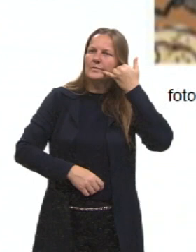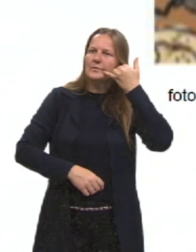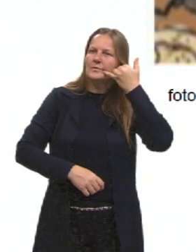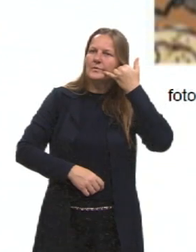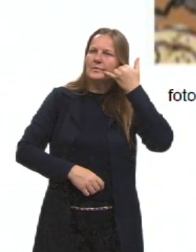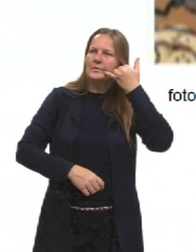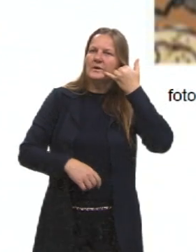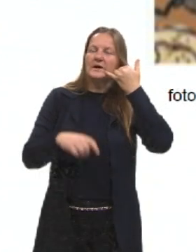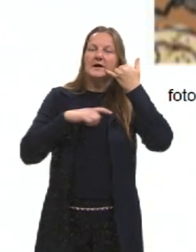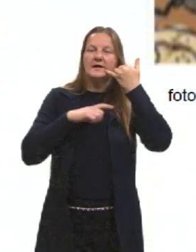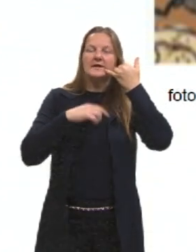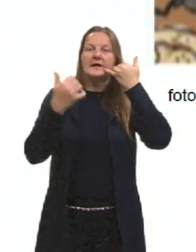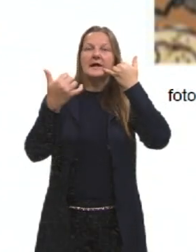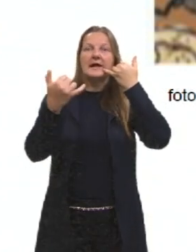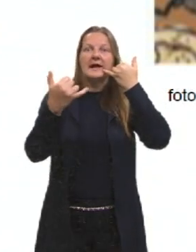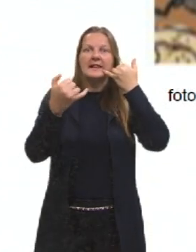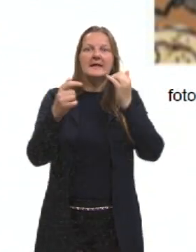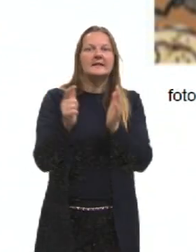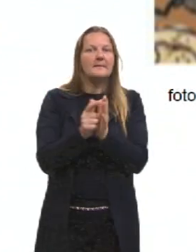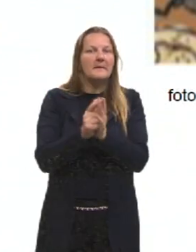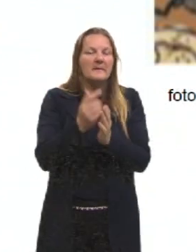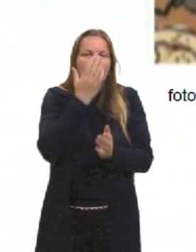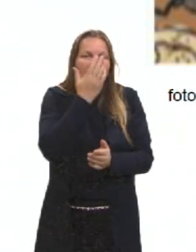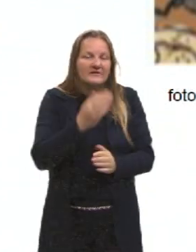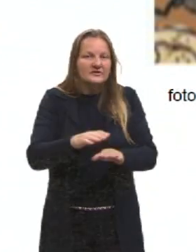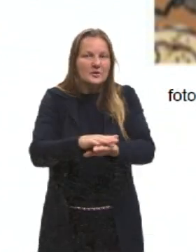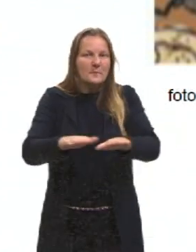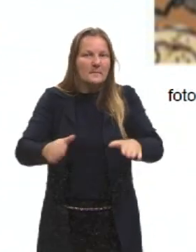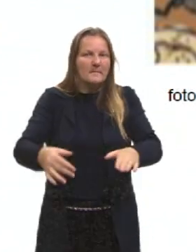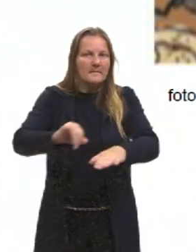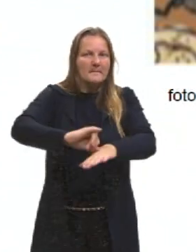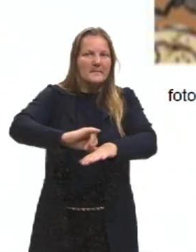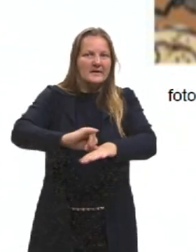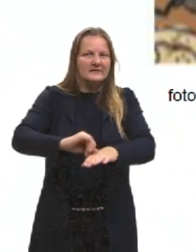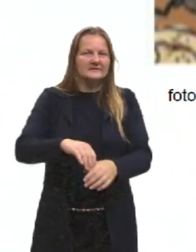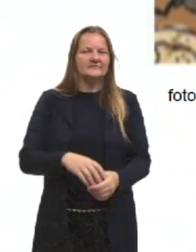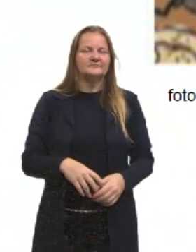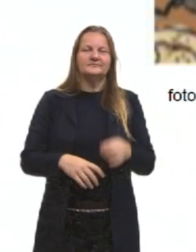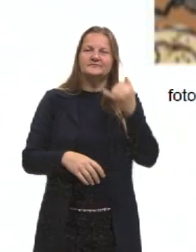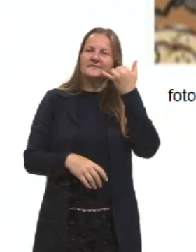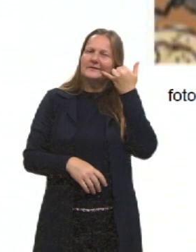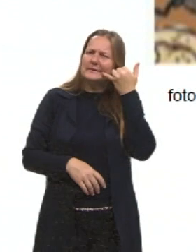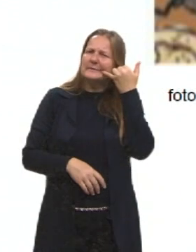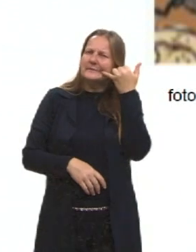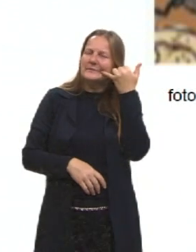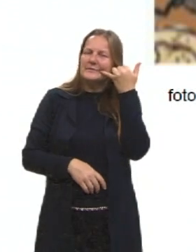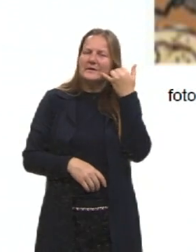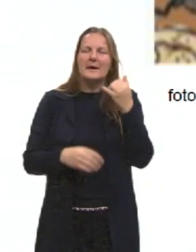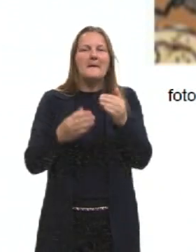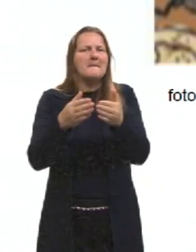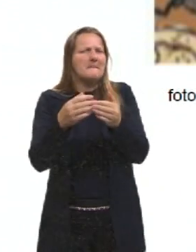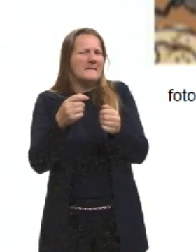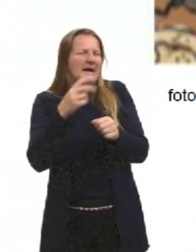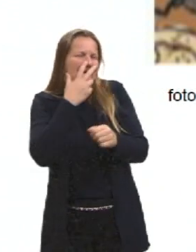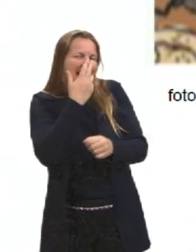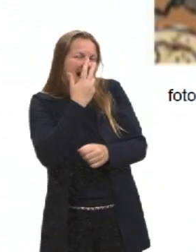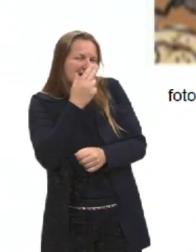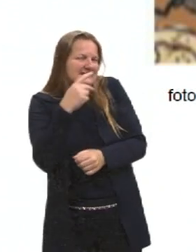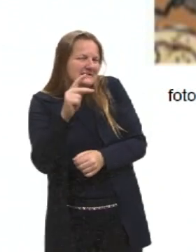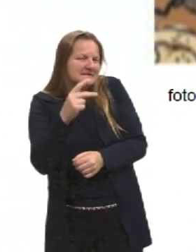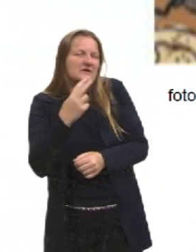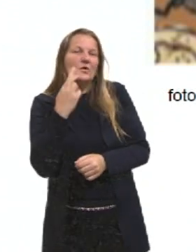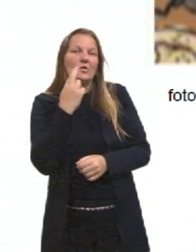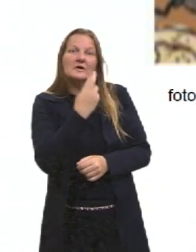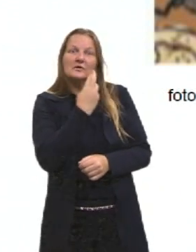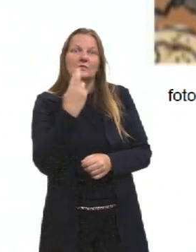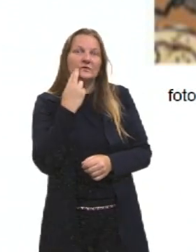caneta e um papel na frente, na mesa em que ele está, para provavelmente atender pedidos. Isso parece ser um restaurante. E aí diz